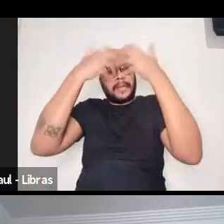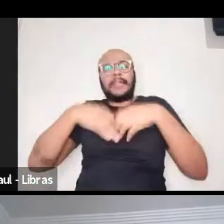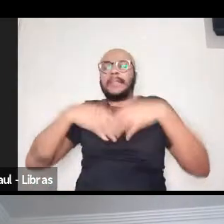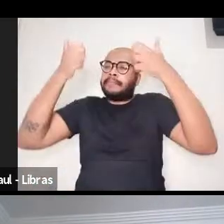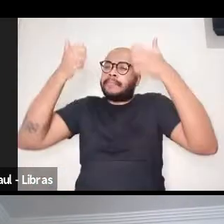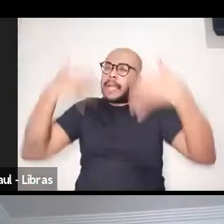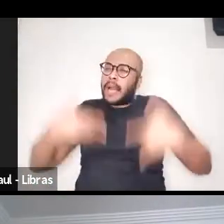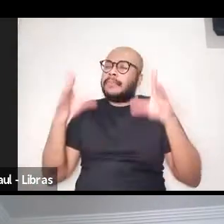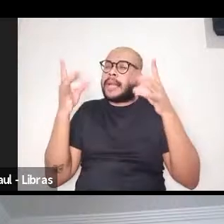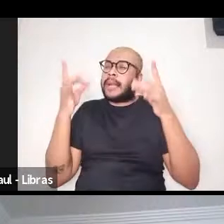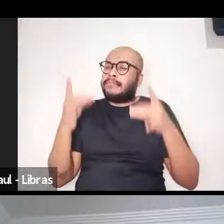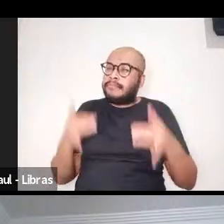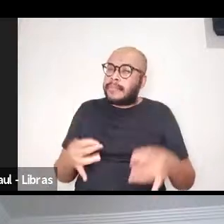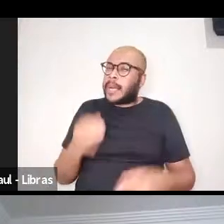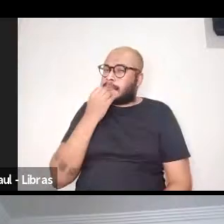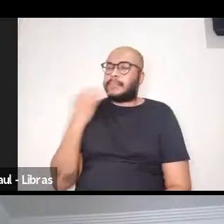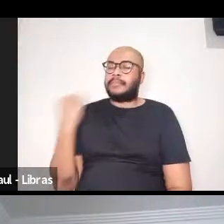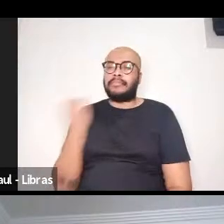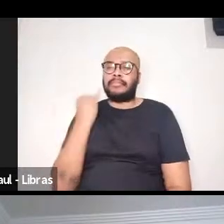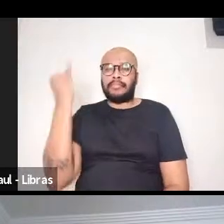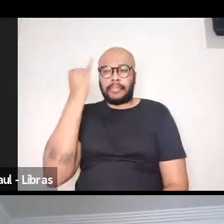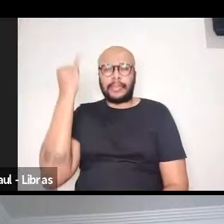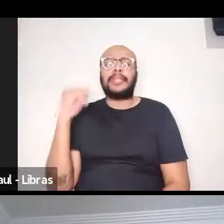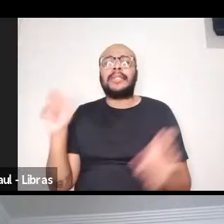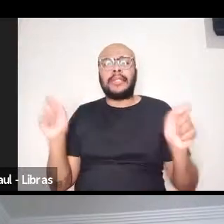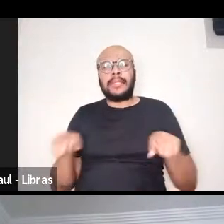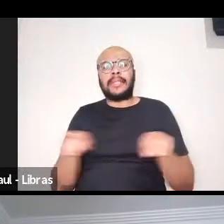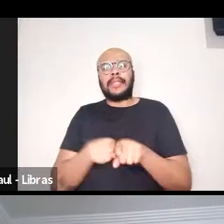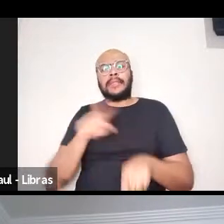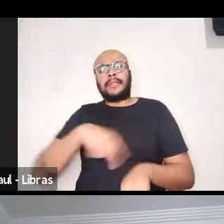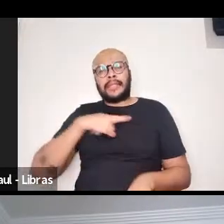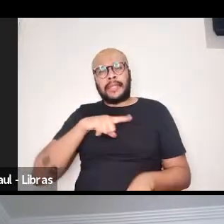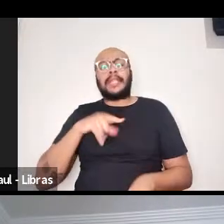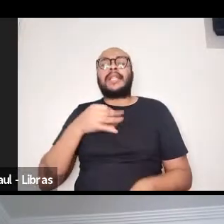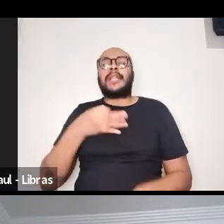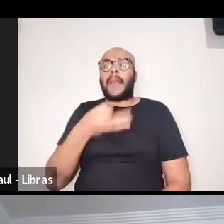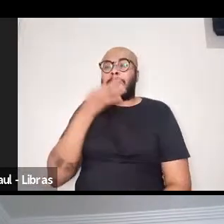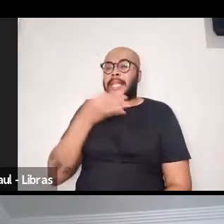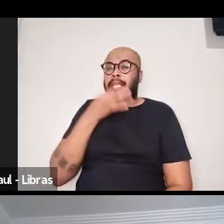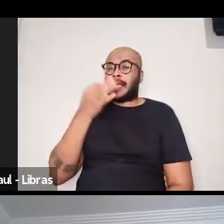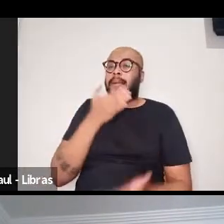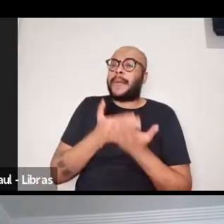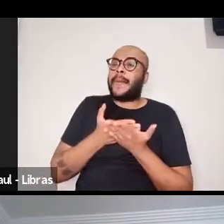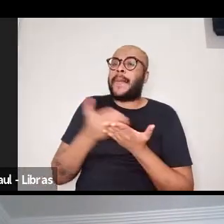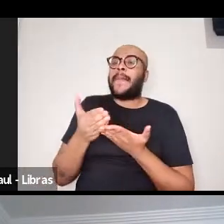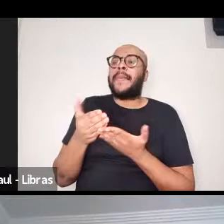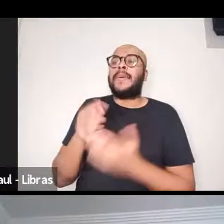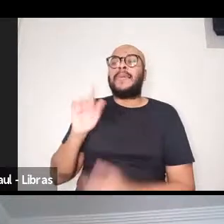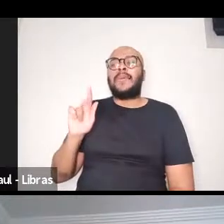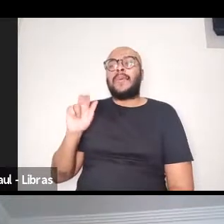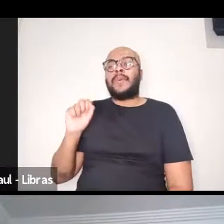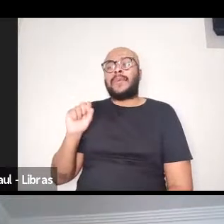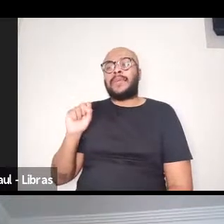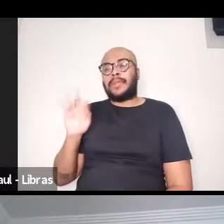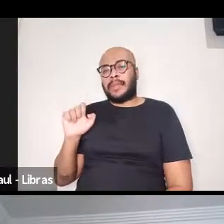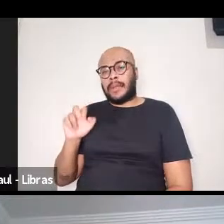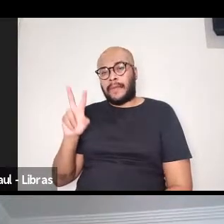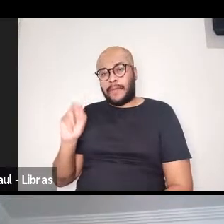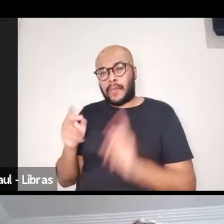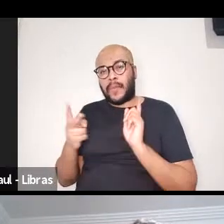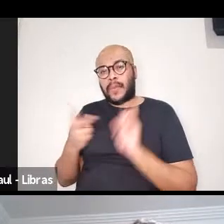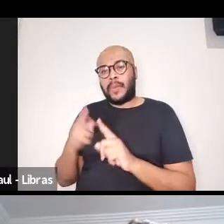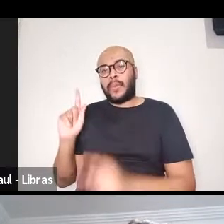significado e realçando inclusive os comentários iniciais do Gustavo, do Gandin e